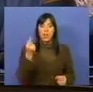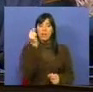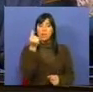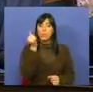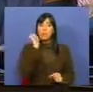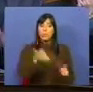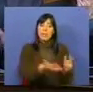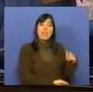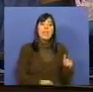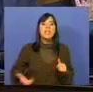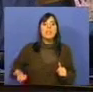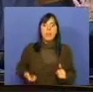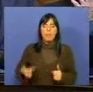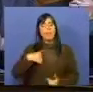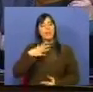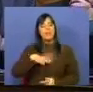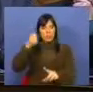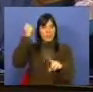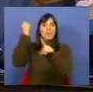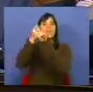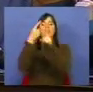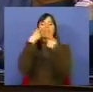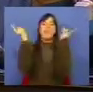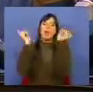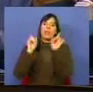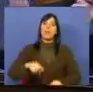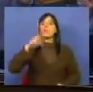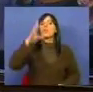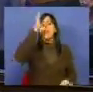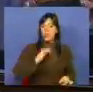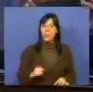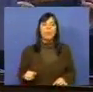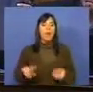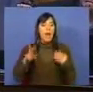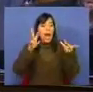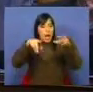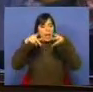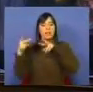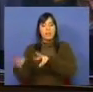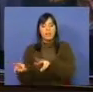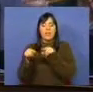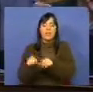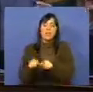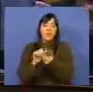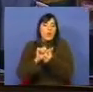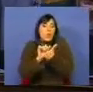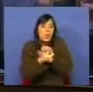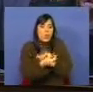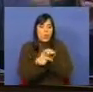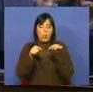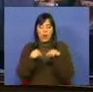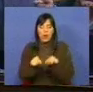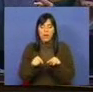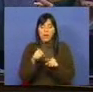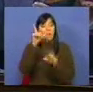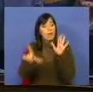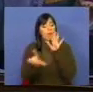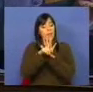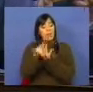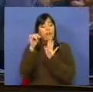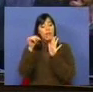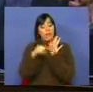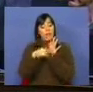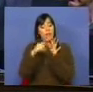-desemprego. O que nós queremos desafiar de novo o governo é para a alteração, para a correção de uma lei